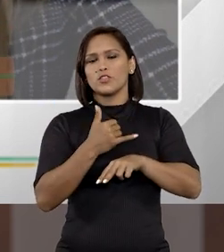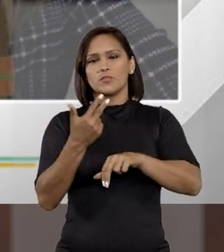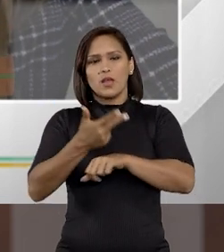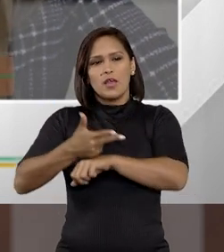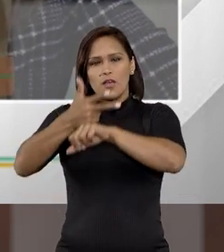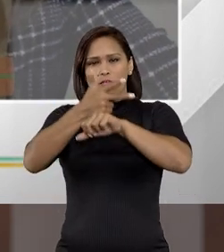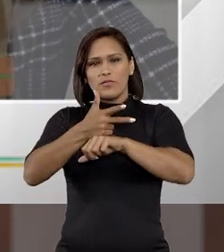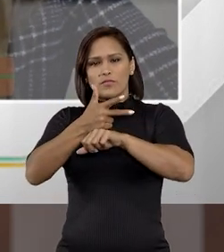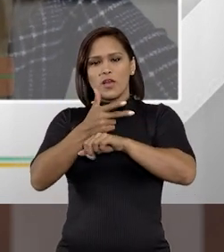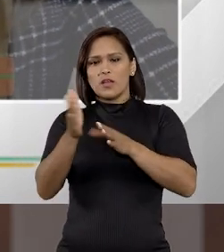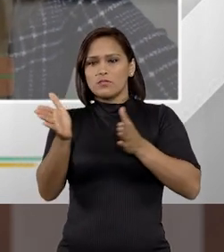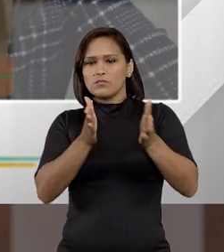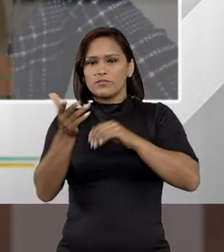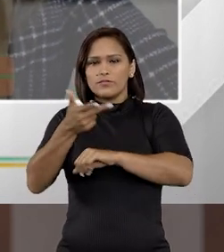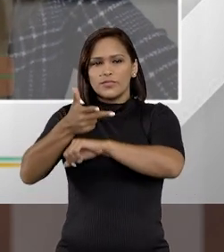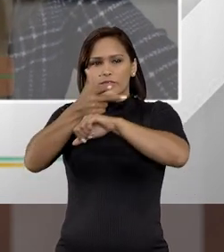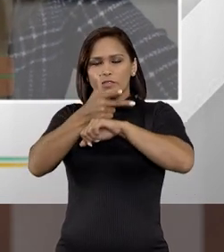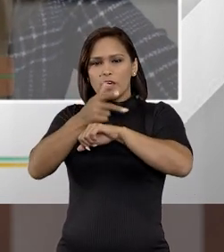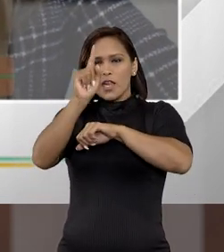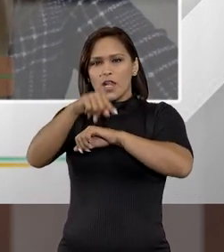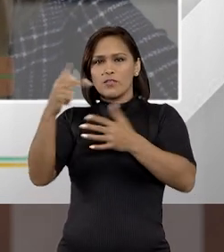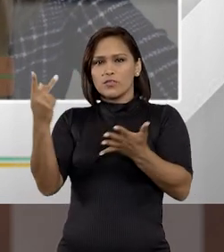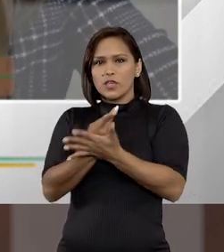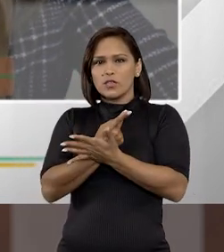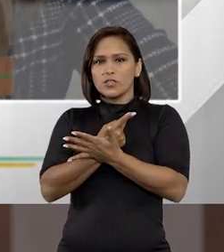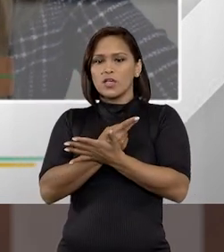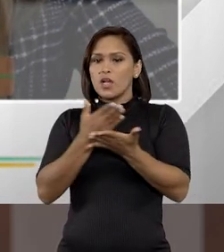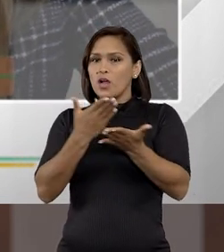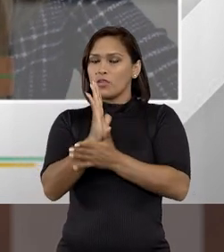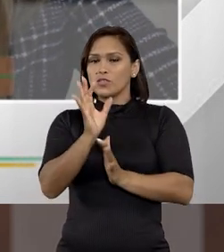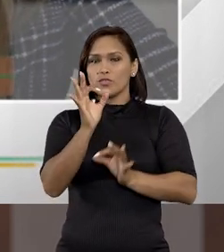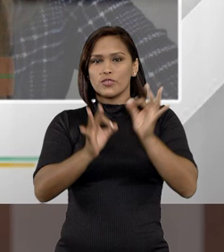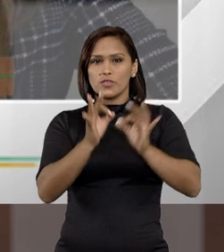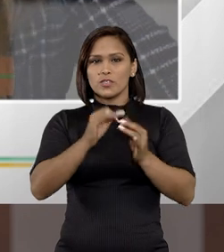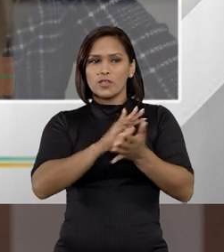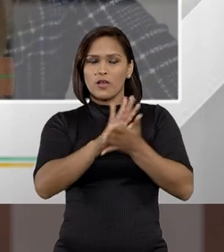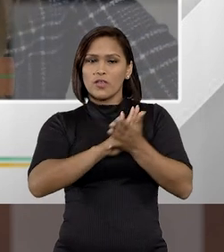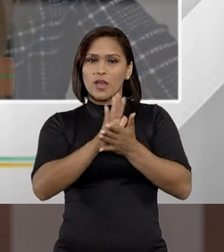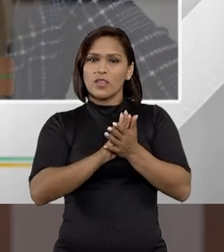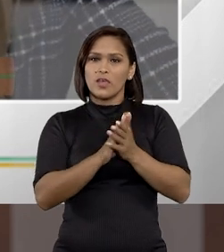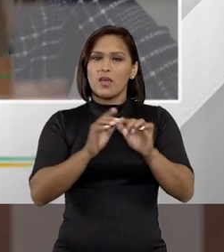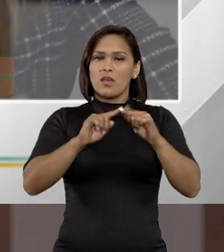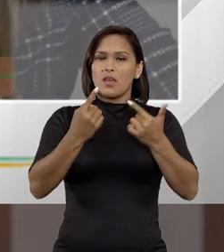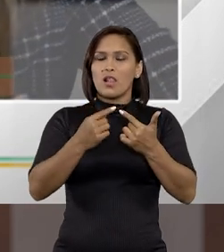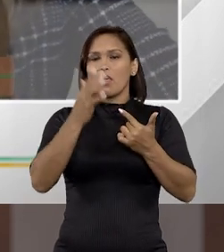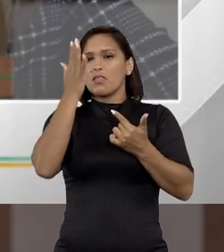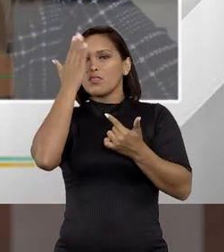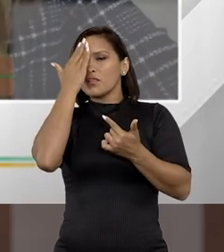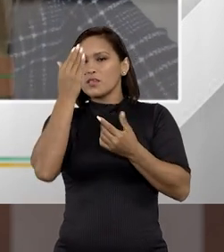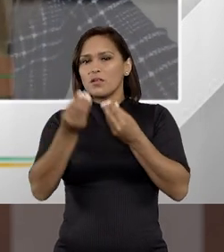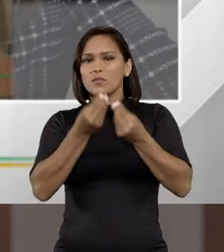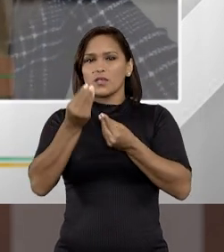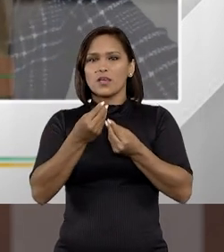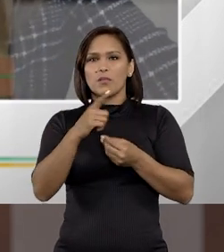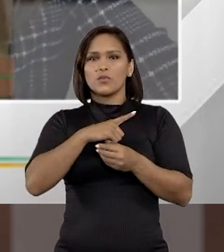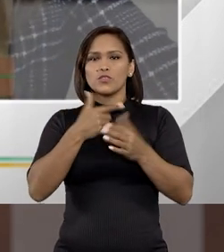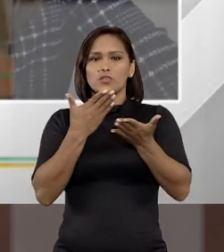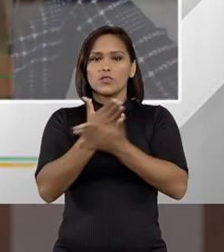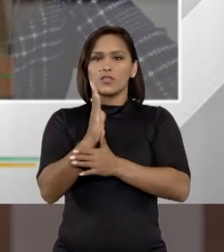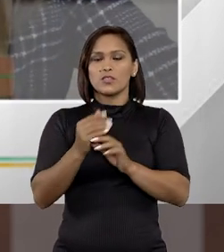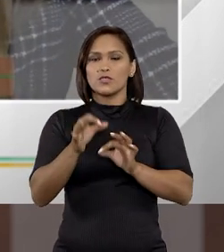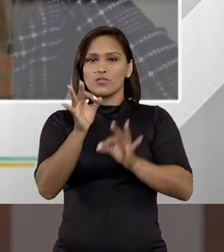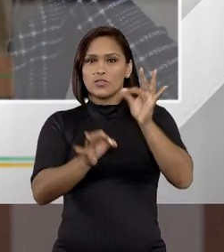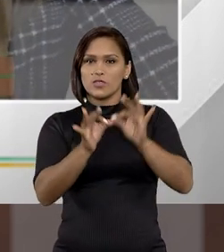realiza unilateralmente essa gravação ambiental sem autorização judicial. Em muitos casos, ela nem sabe que ela pode ter uma